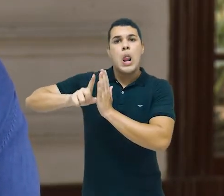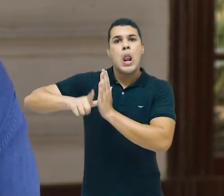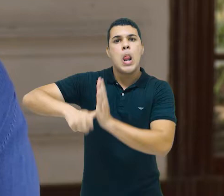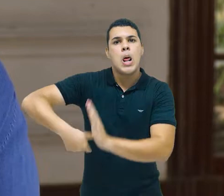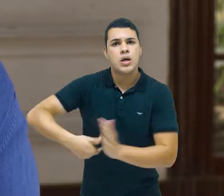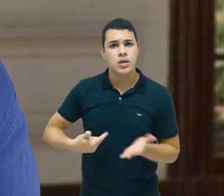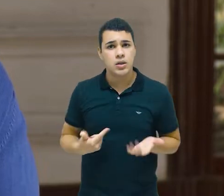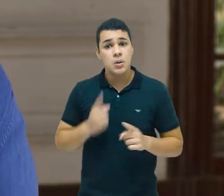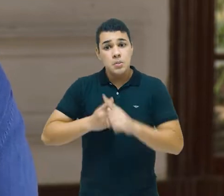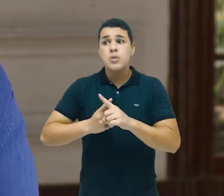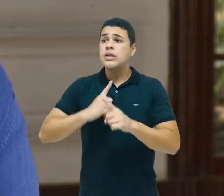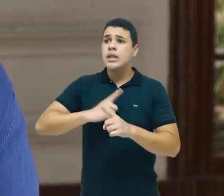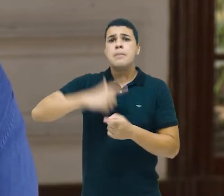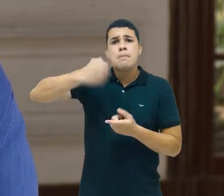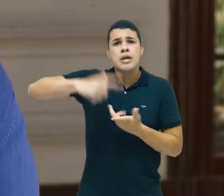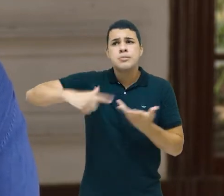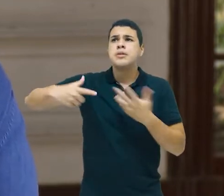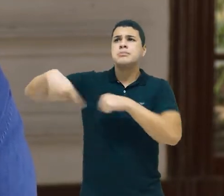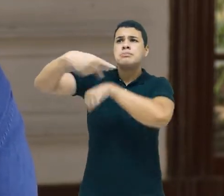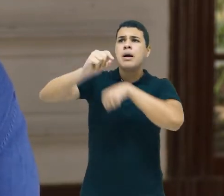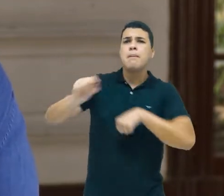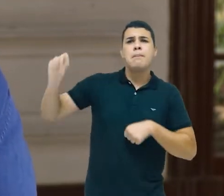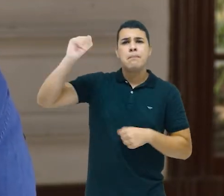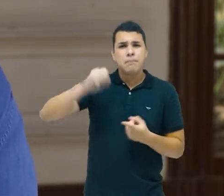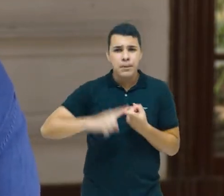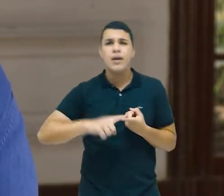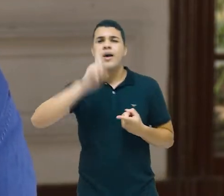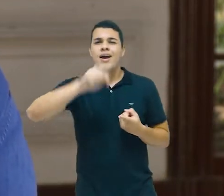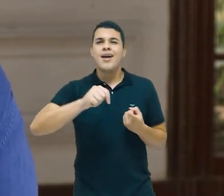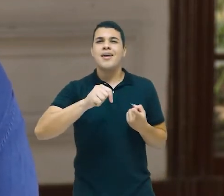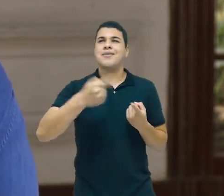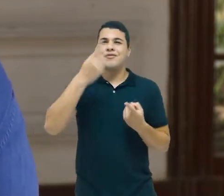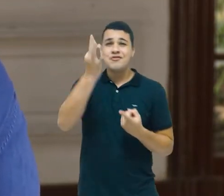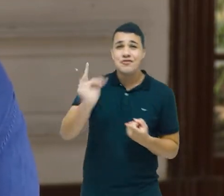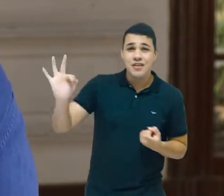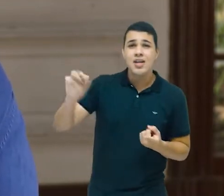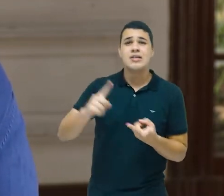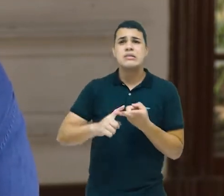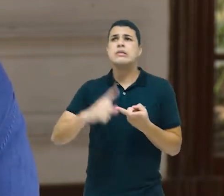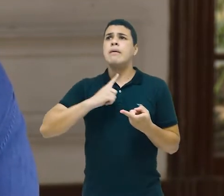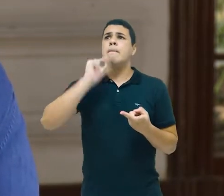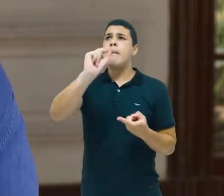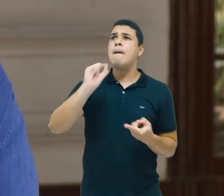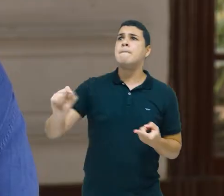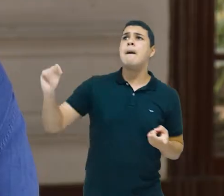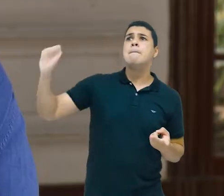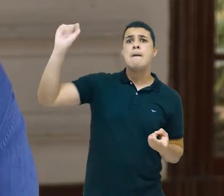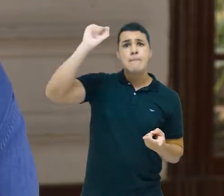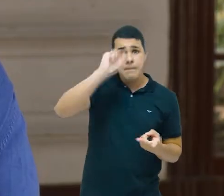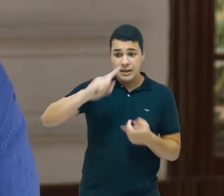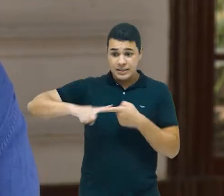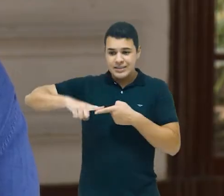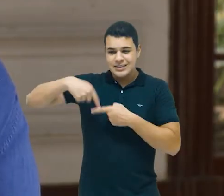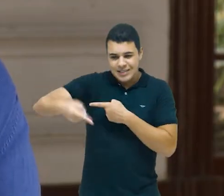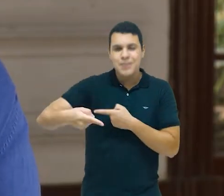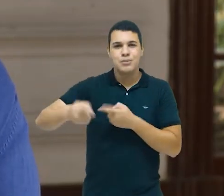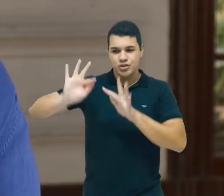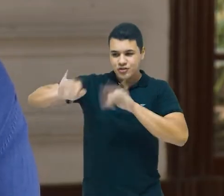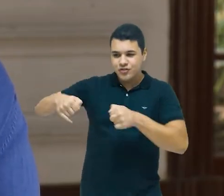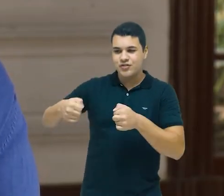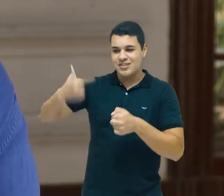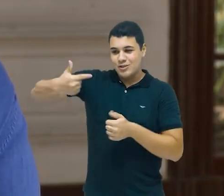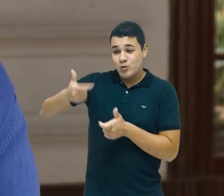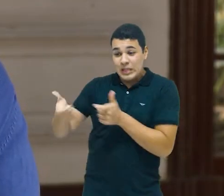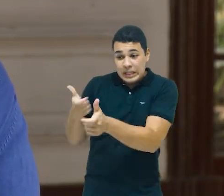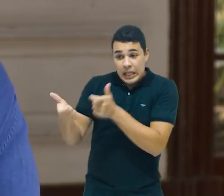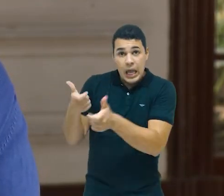porque em outros países, Reino Unido, Alemanha, França, dos países, enfim, pós-segunda guerra, ou pós-segunda